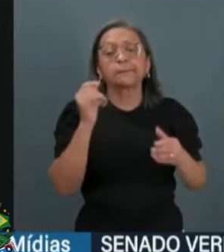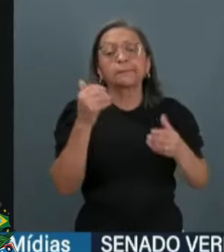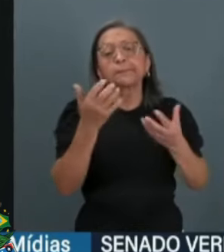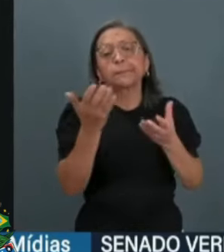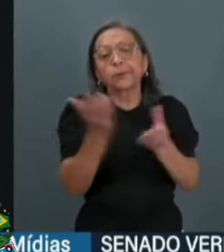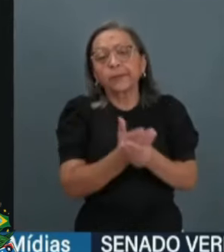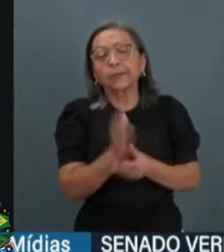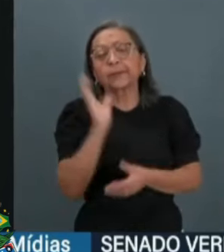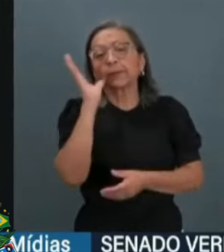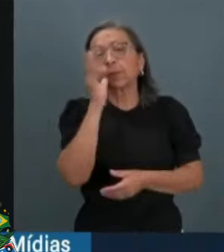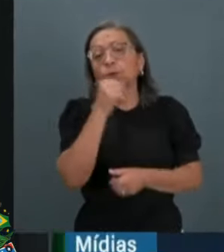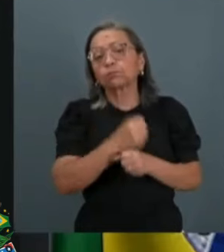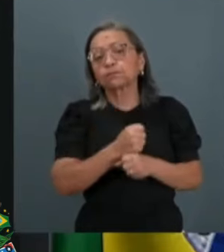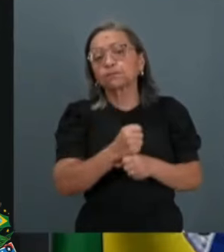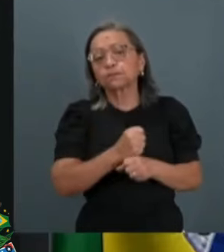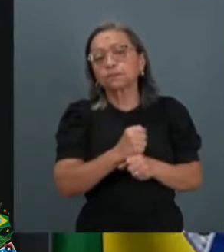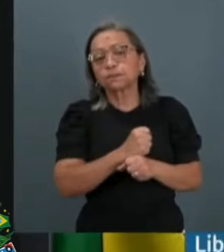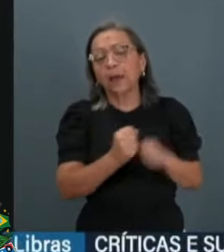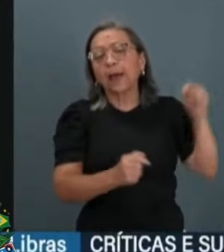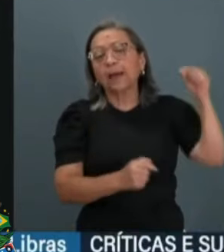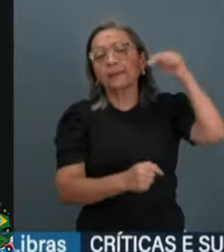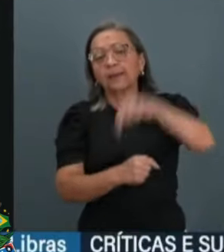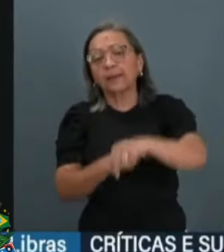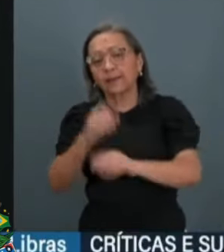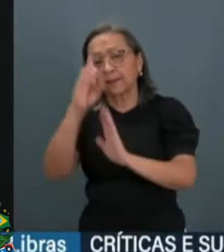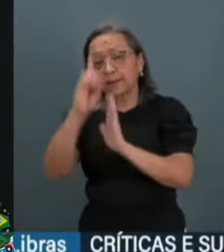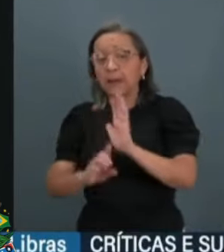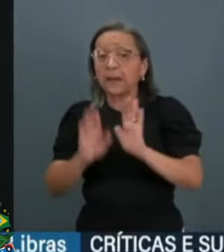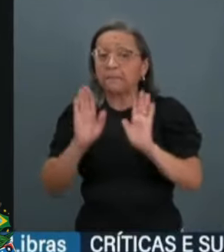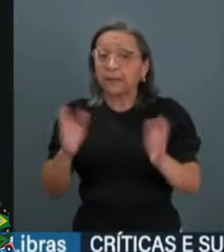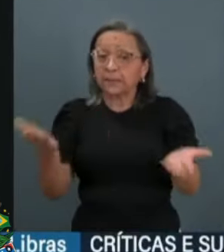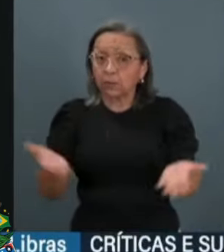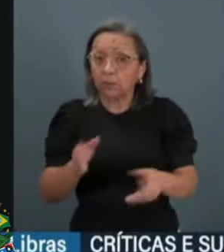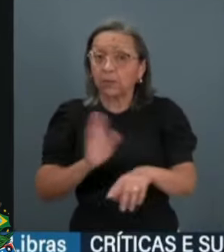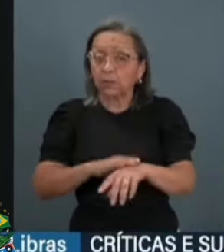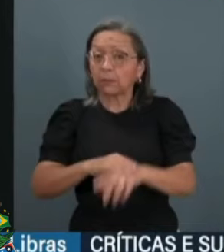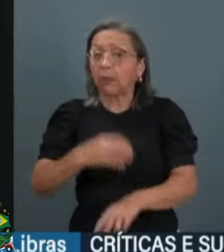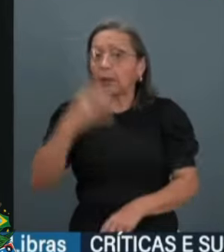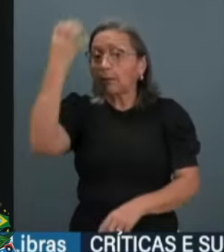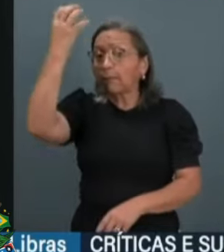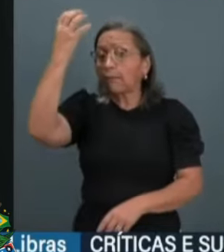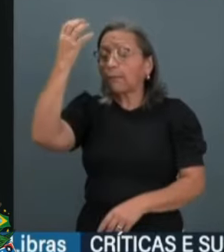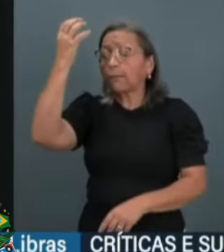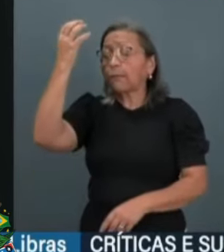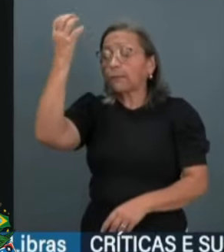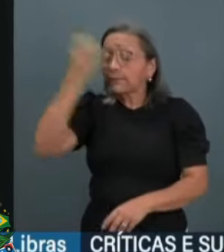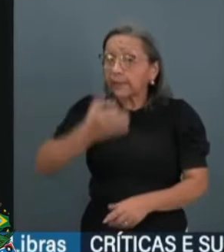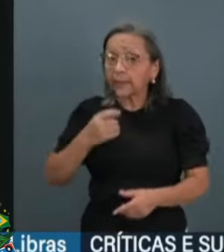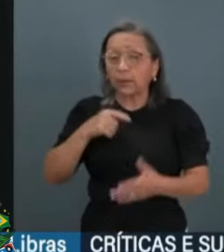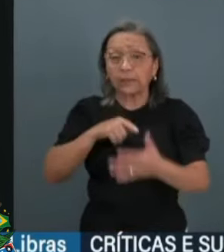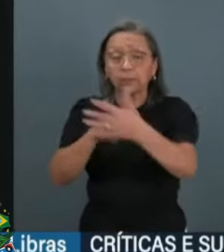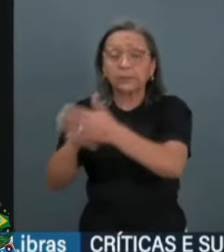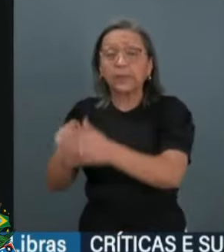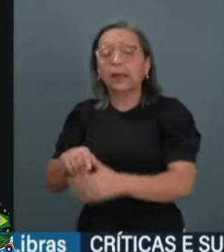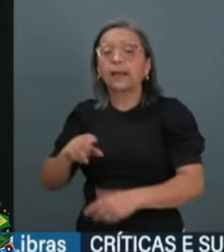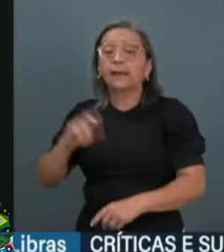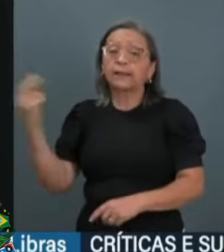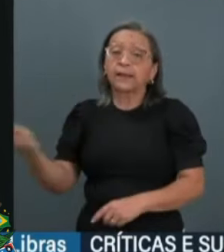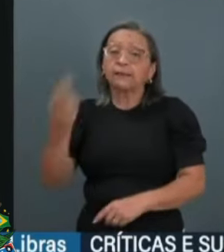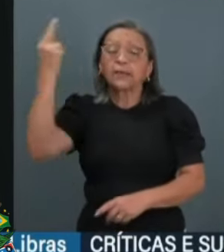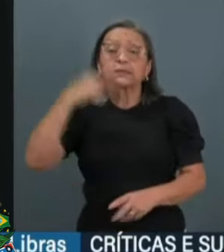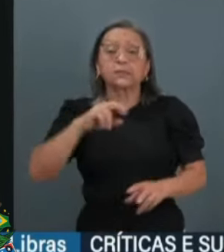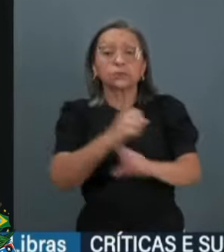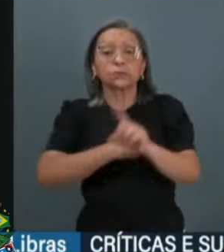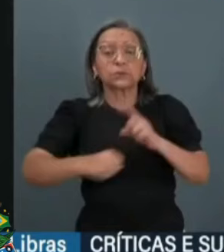anos. Agora, diante da gravidade das denúncias e diante da expectativa da sociedade brasileira,